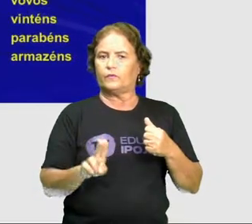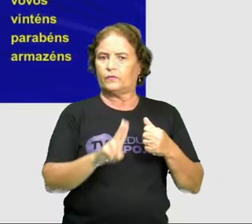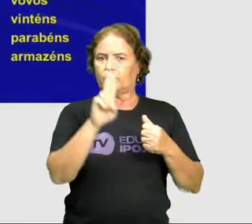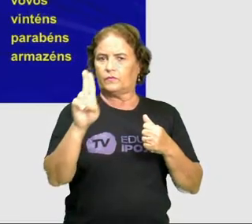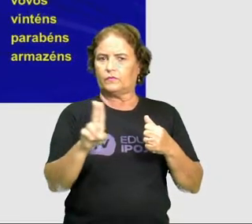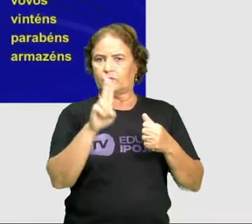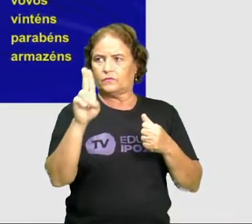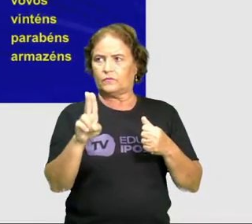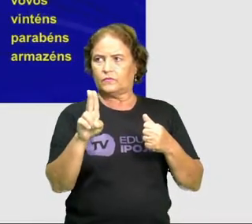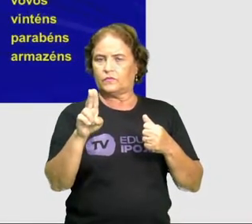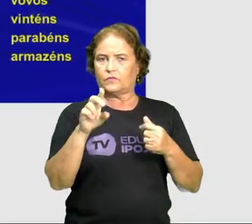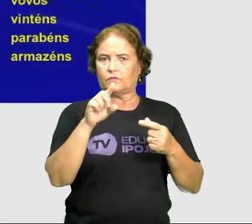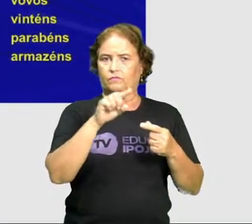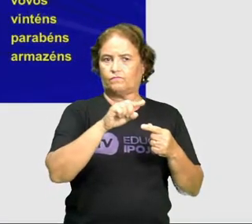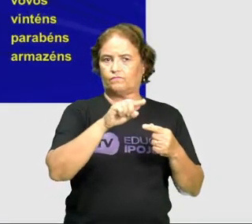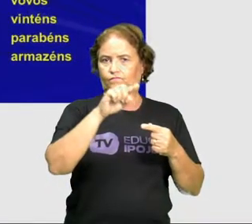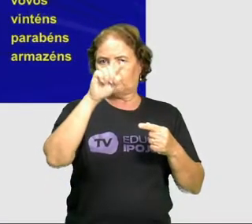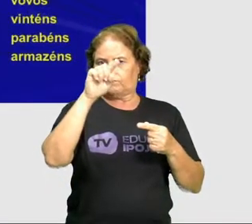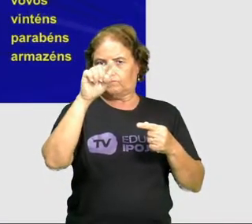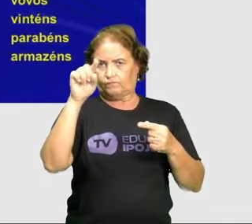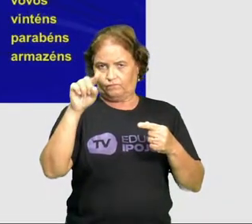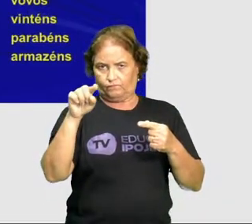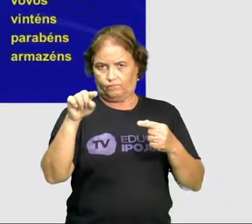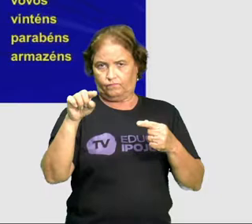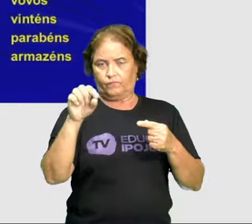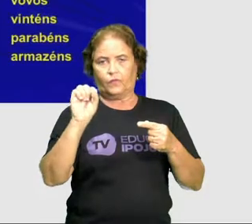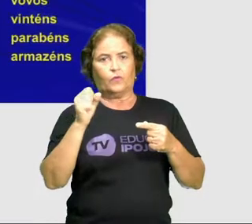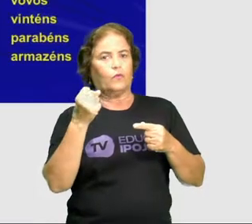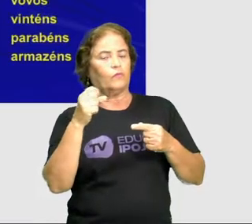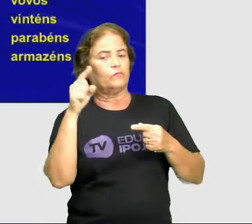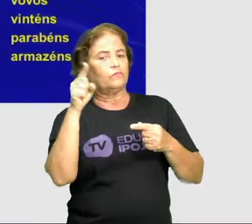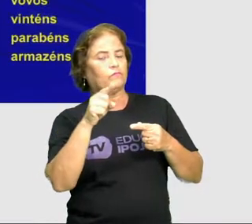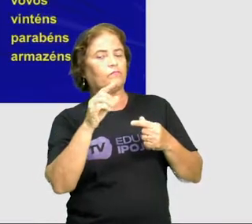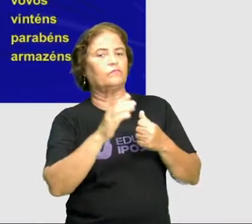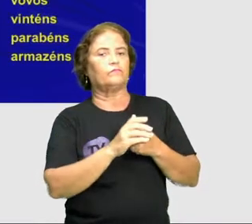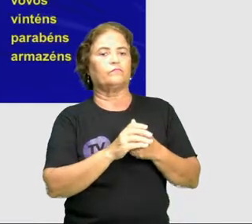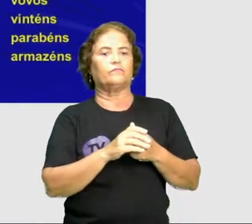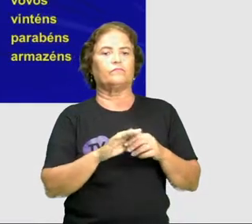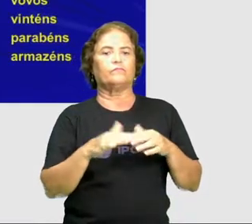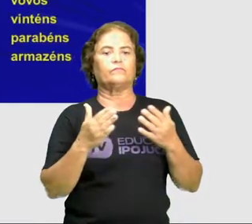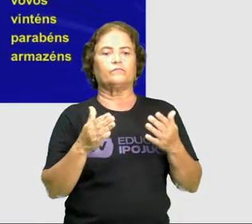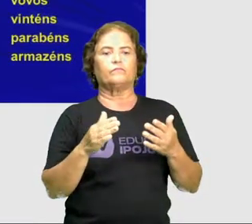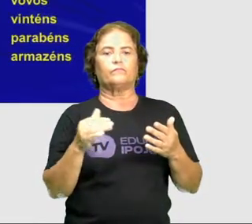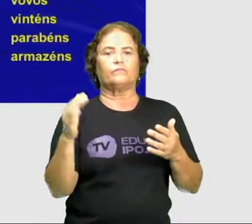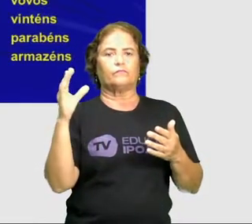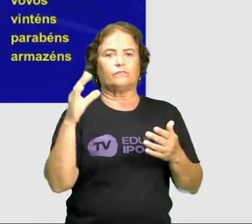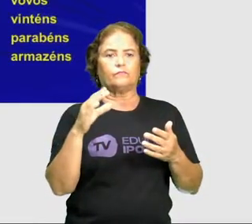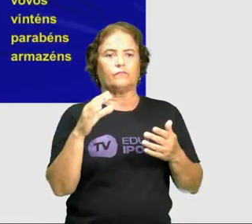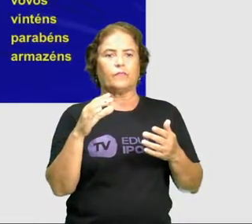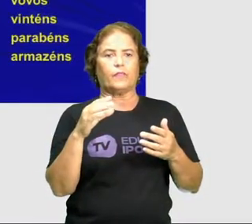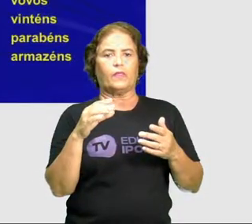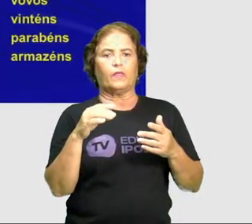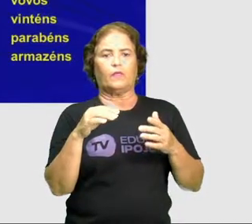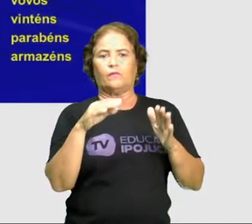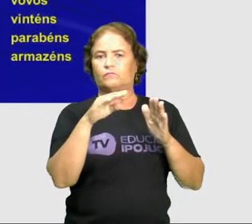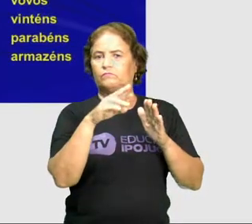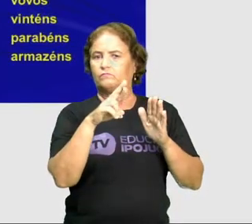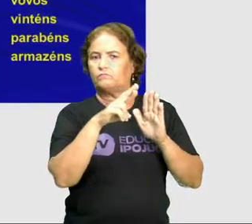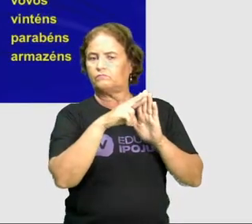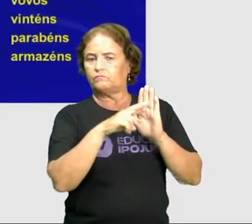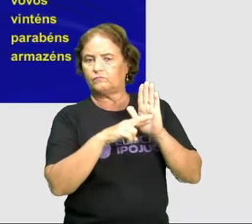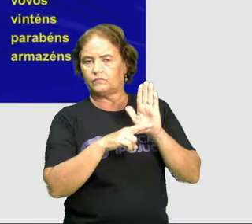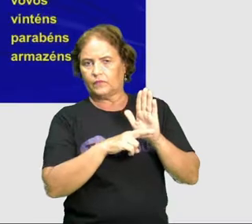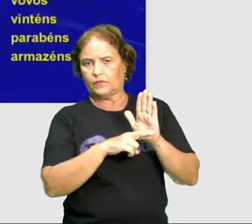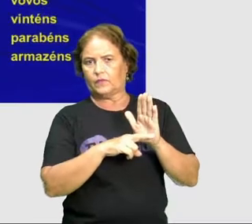agudos ou com o acento circunflexo. Vamos aprender algumas regrinhas sobre isso? A gente vê aqui as palavras oxítonas,